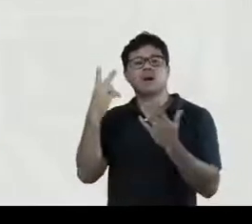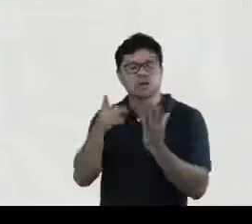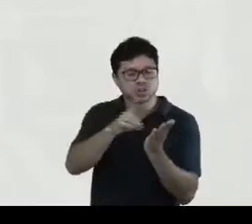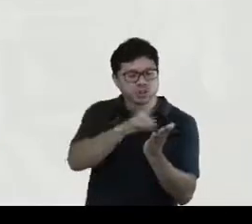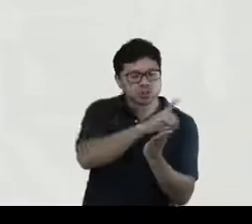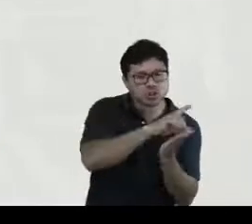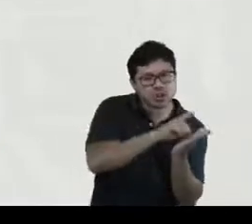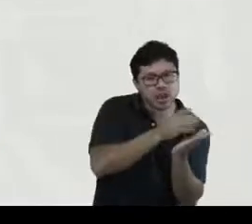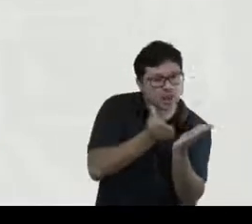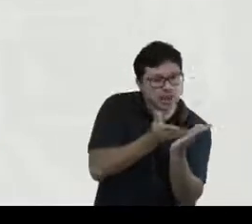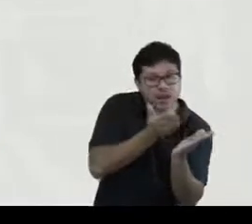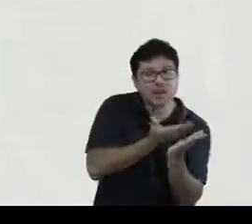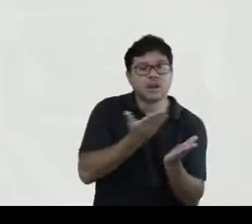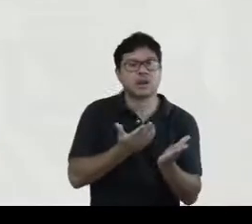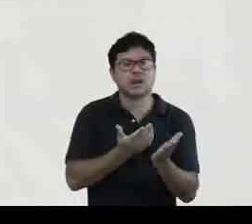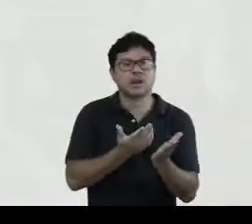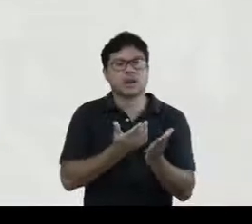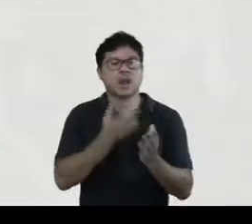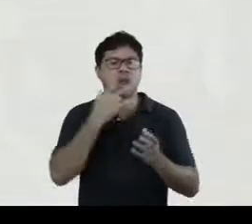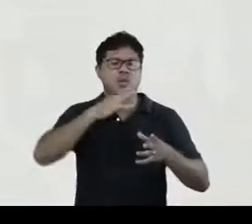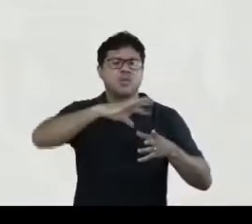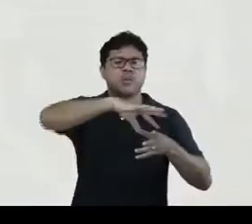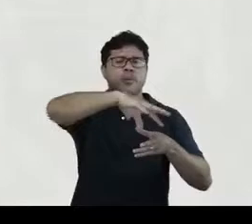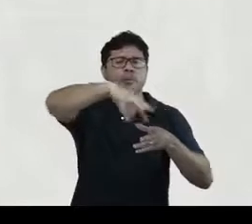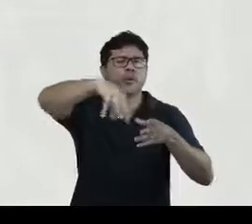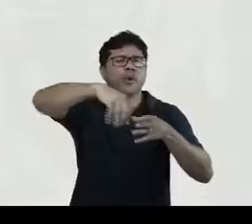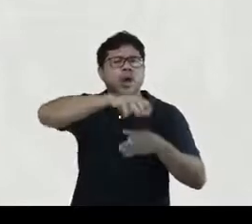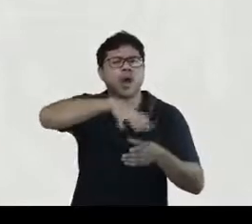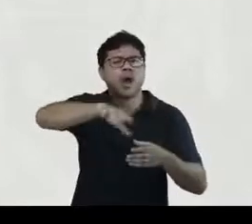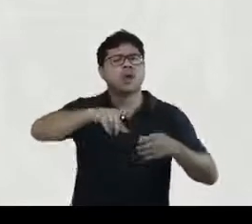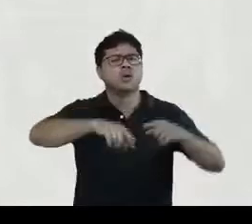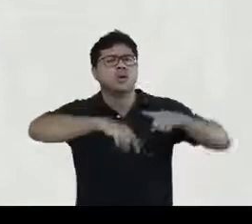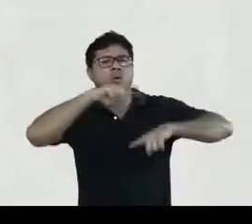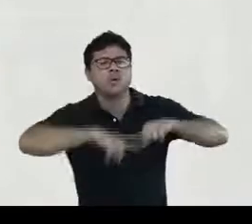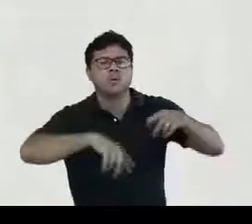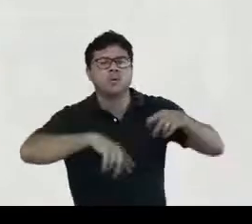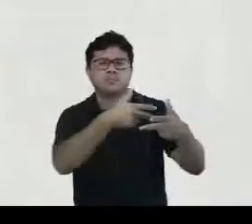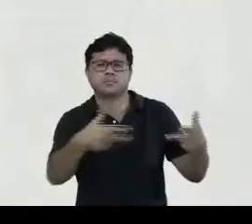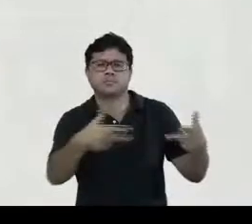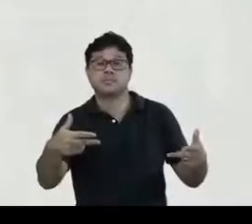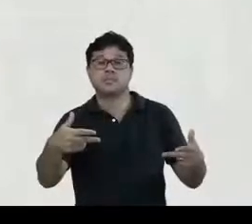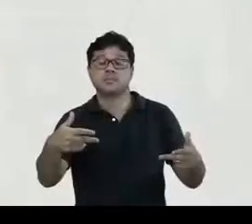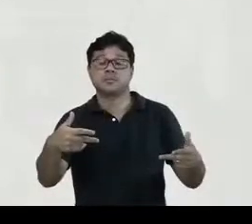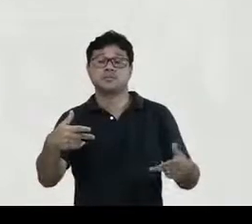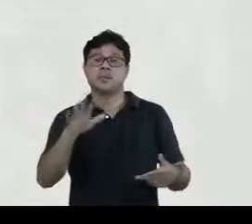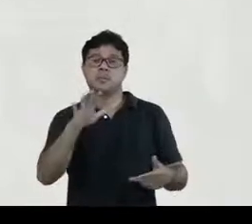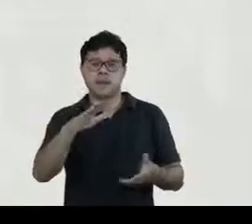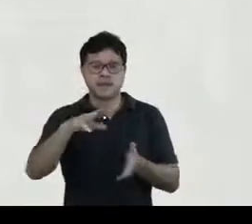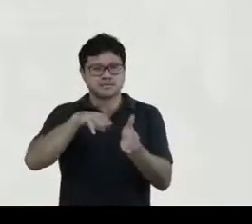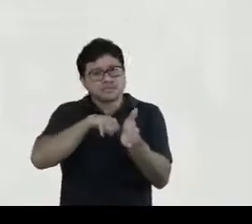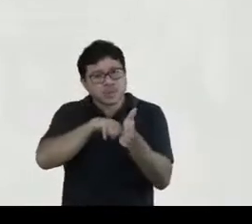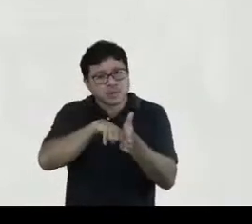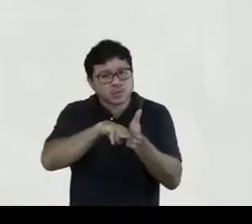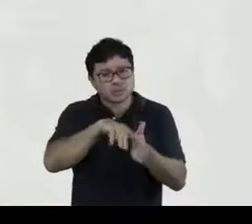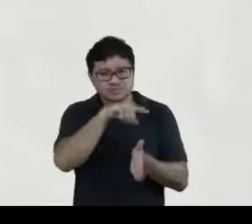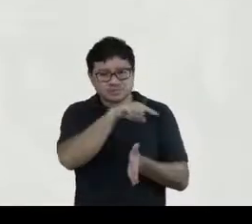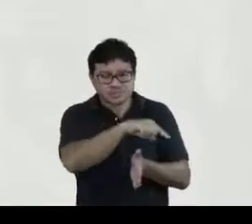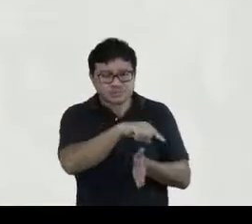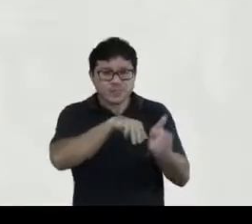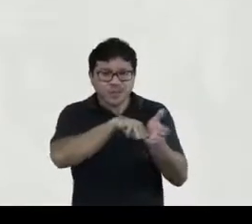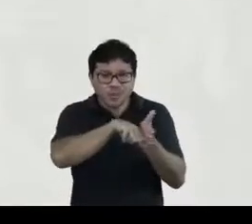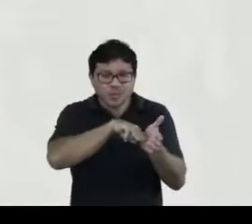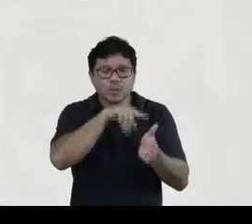dicionários, a partir de um arcabouço de outros instrumentos, mas essas metodologias, elas